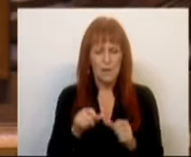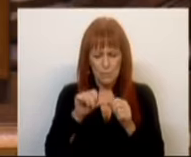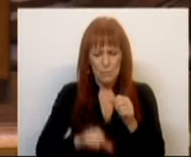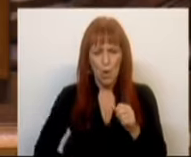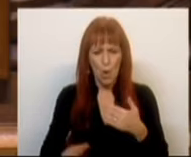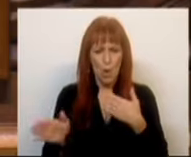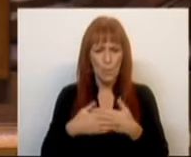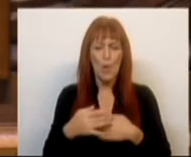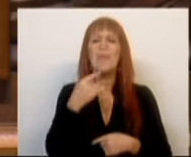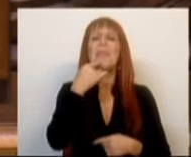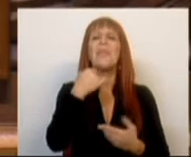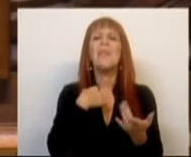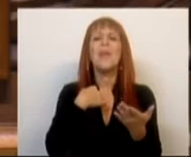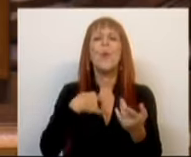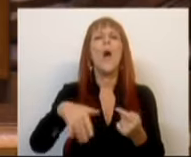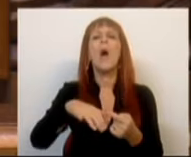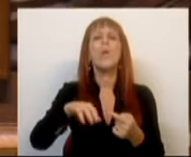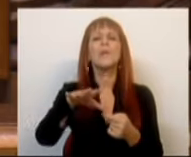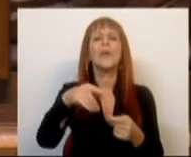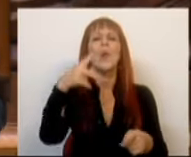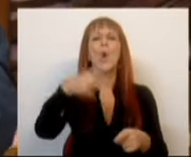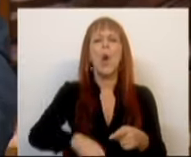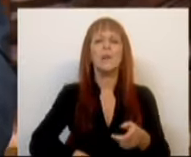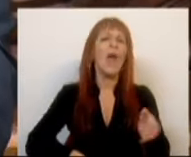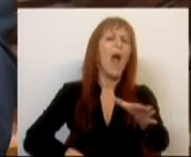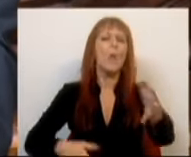encerramento digam onde vão cortar.